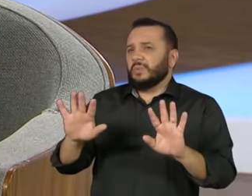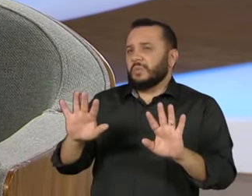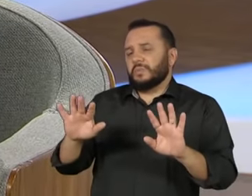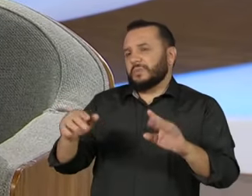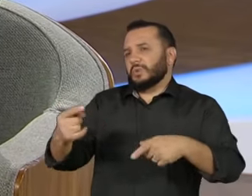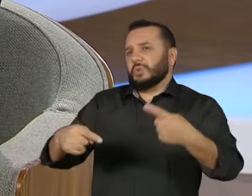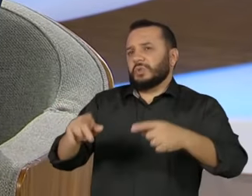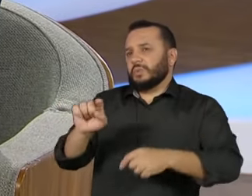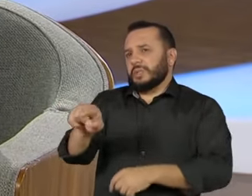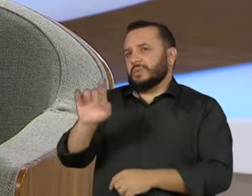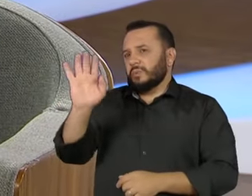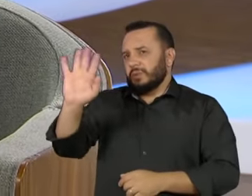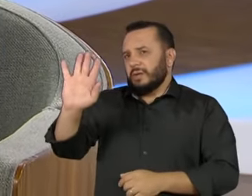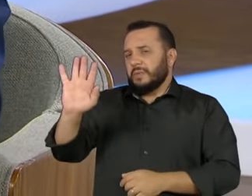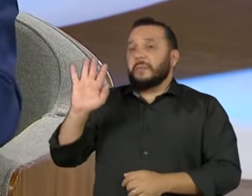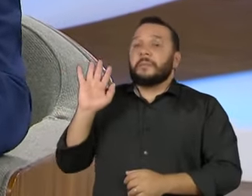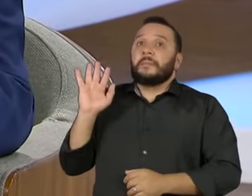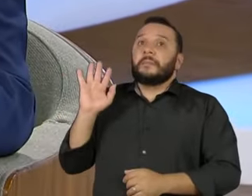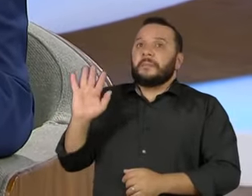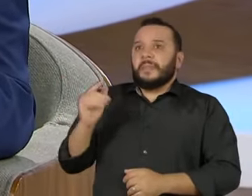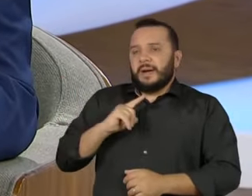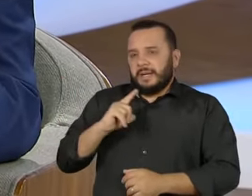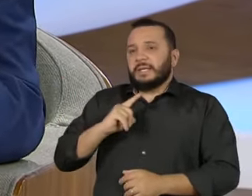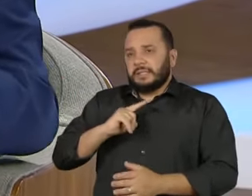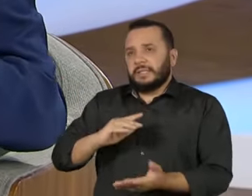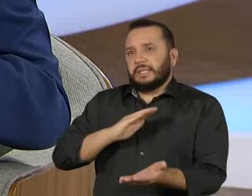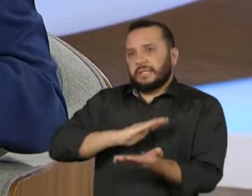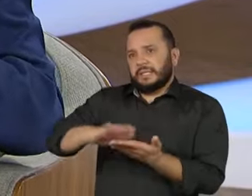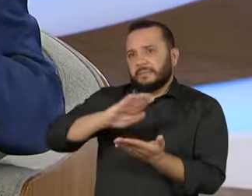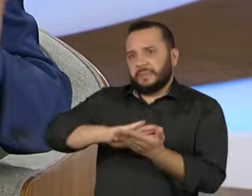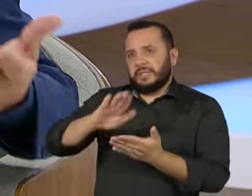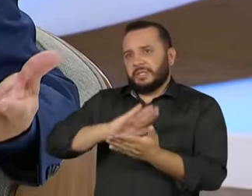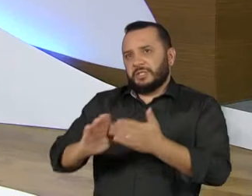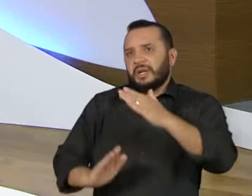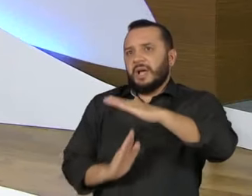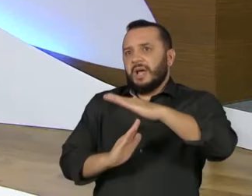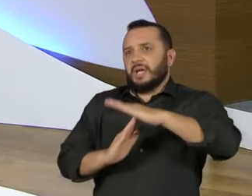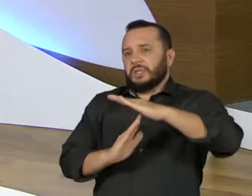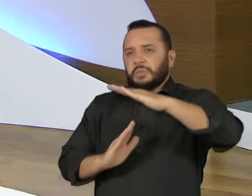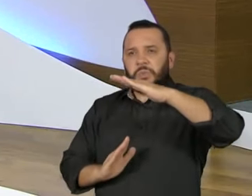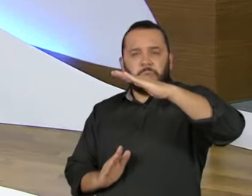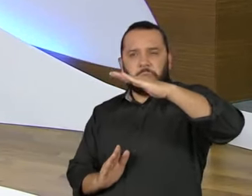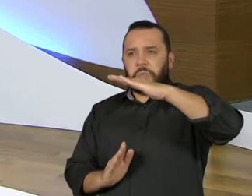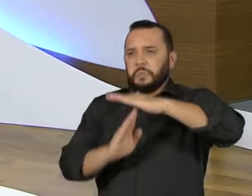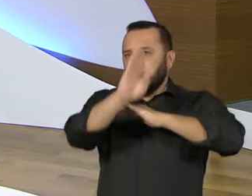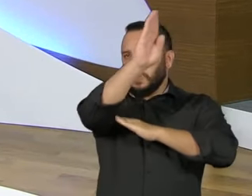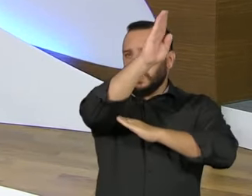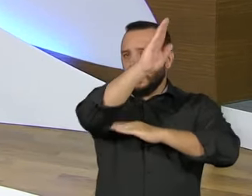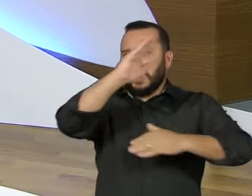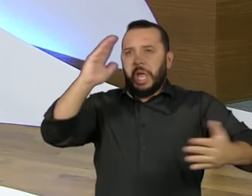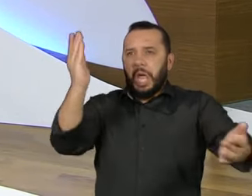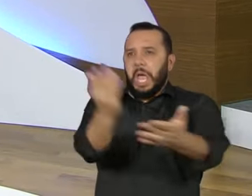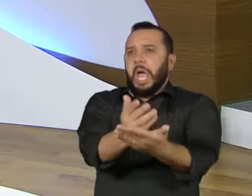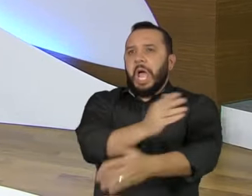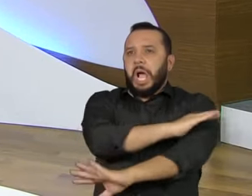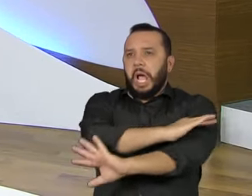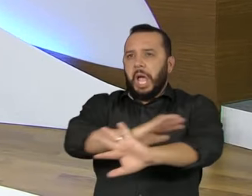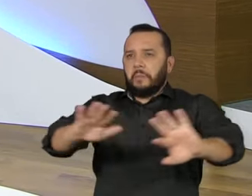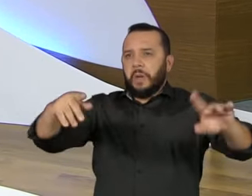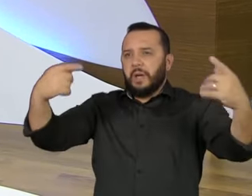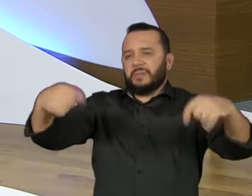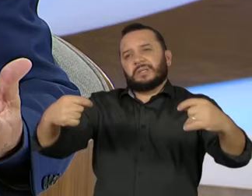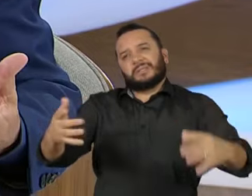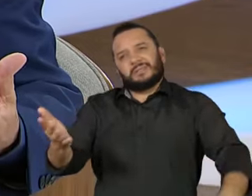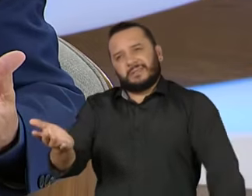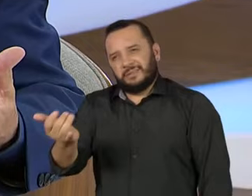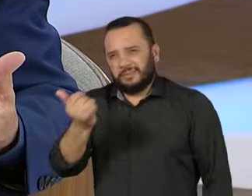de revogação do teto dos gastos uma bandeira política, sabe? Tenha dó, sabe? Tenha